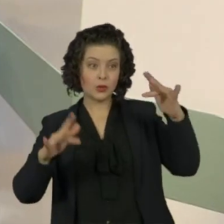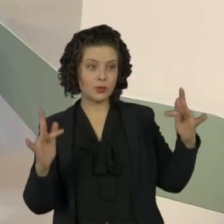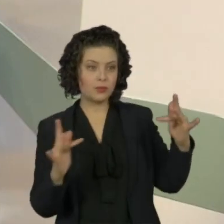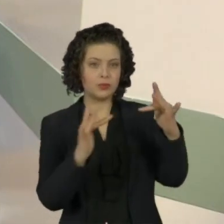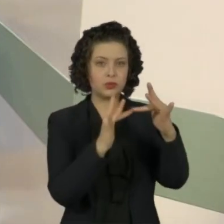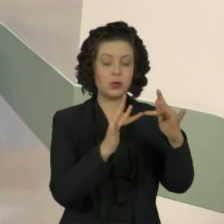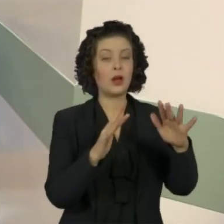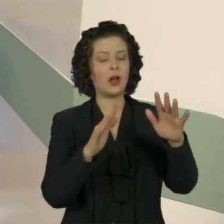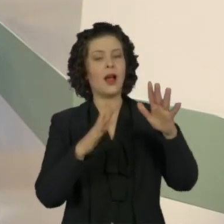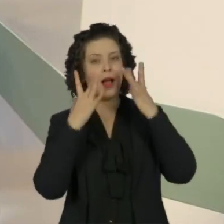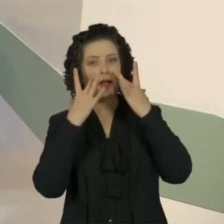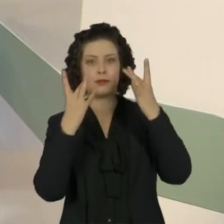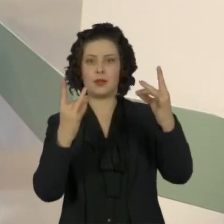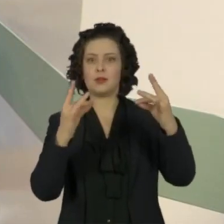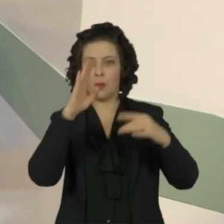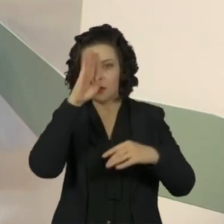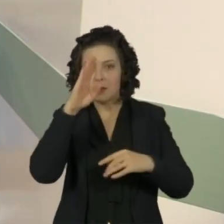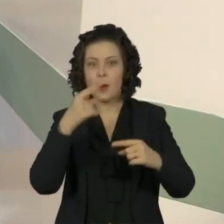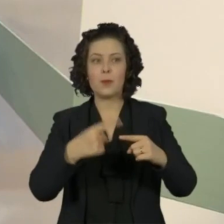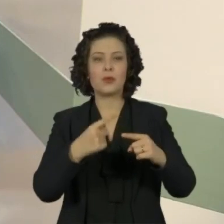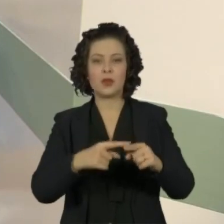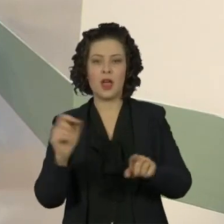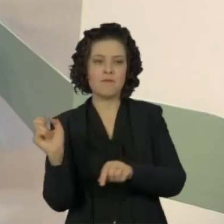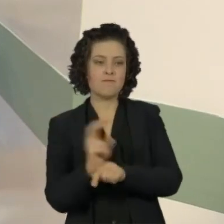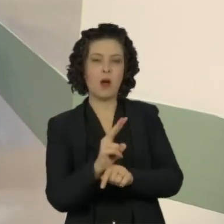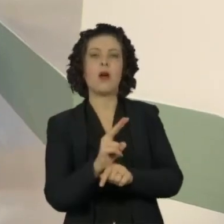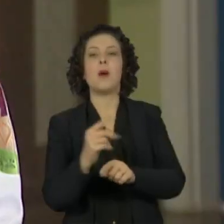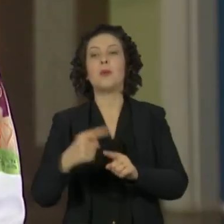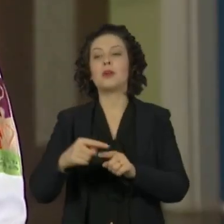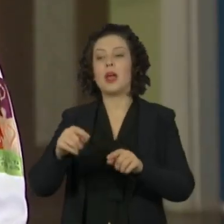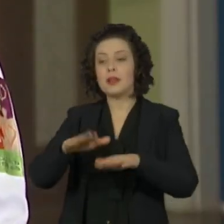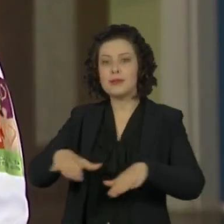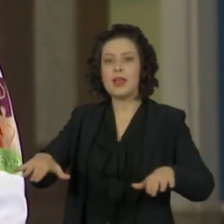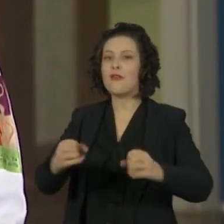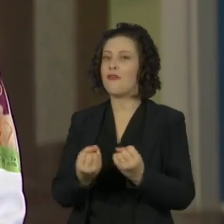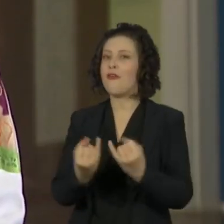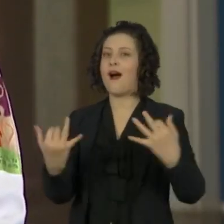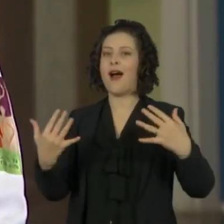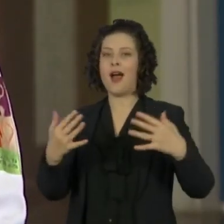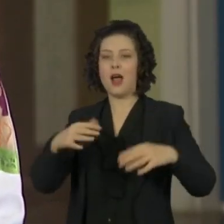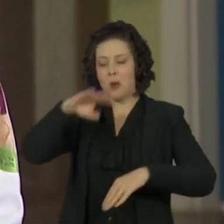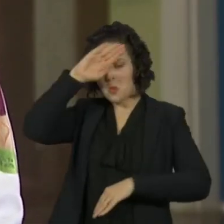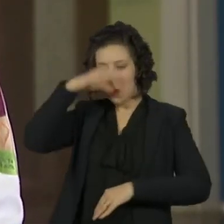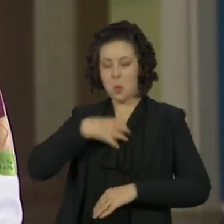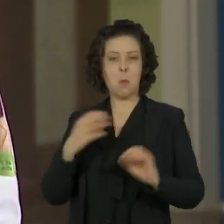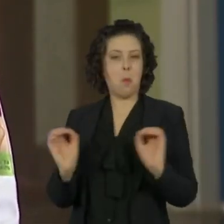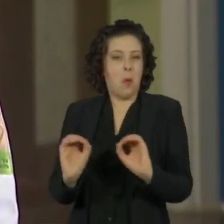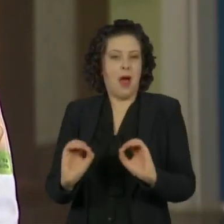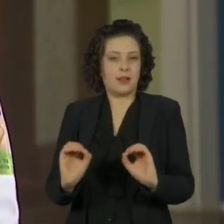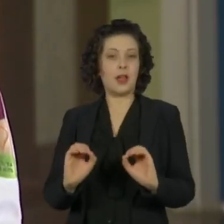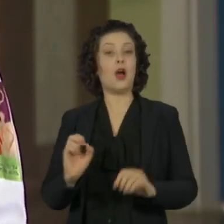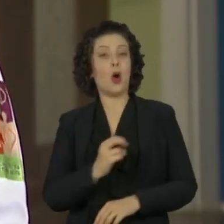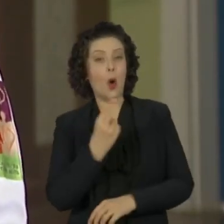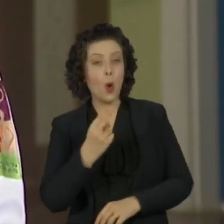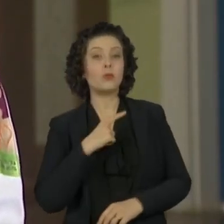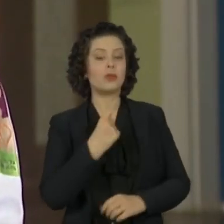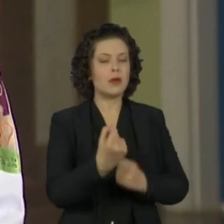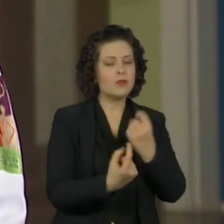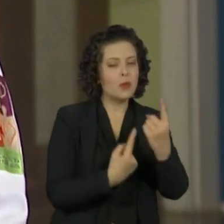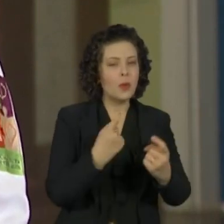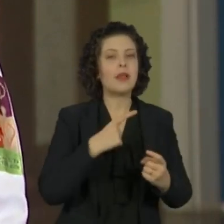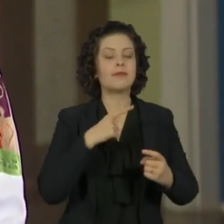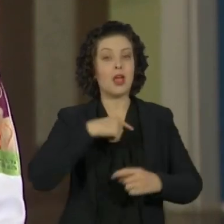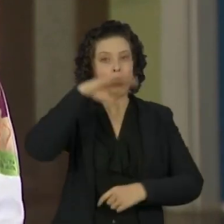é bom ficar de olho, principalmente por conta das assintomáticas. Essa criança pode ter uma febre persistente alta,